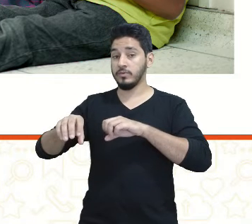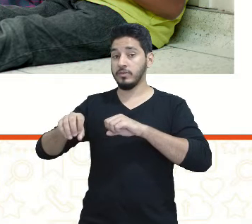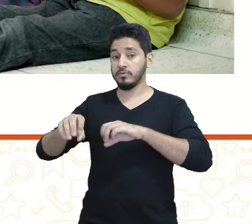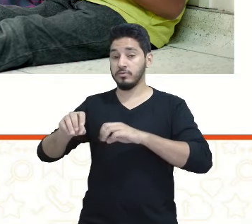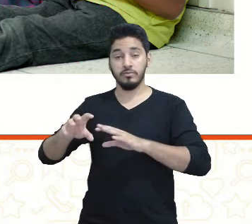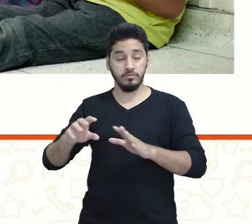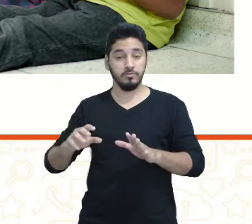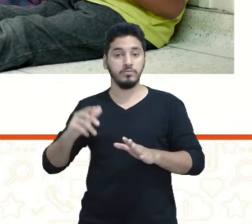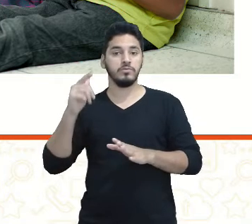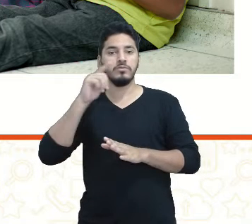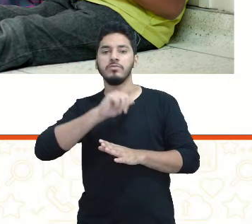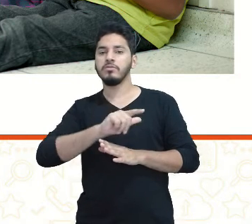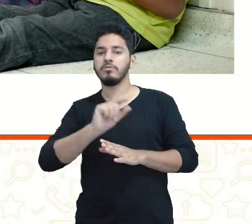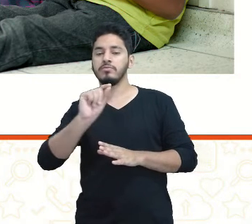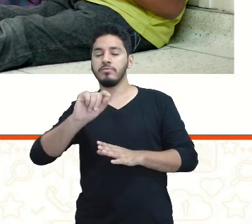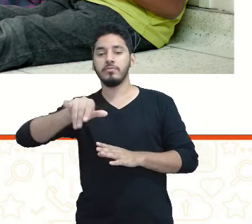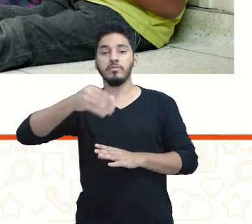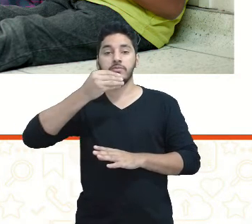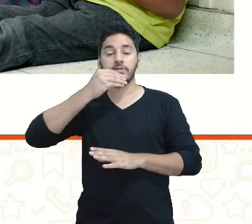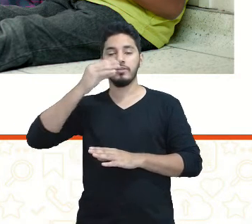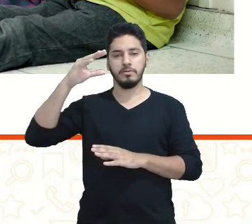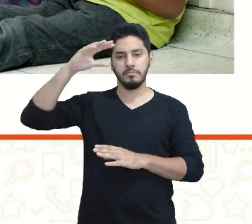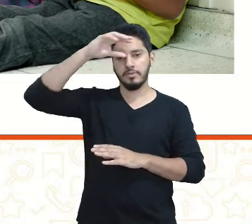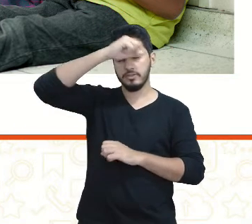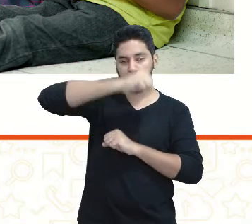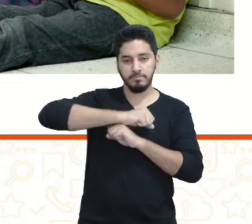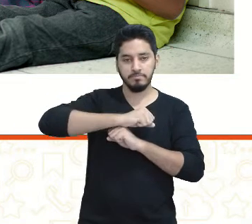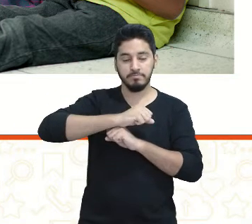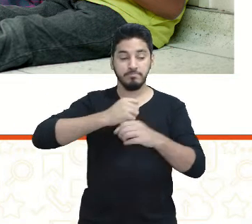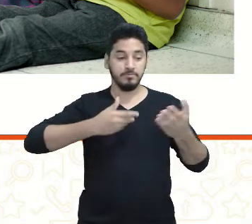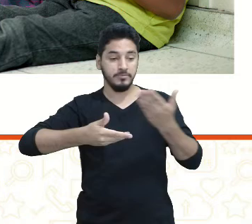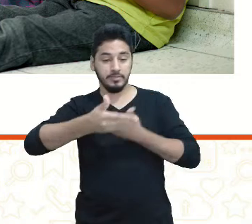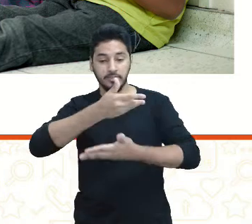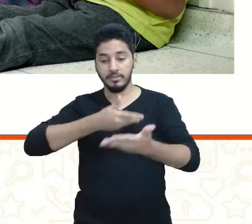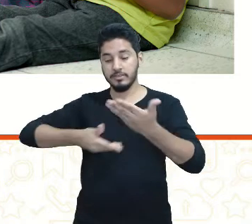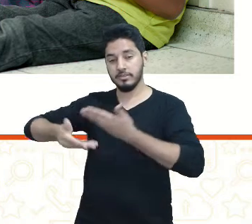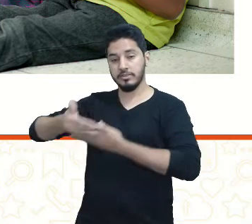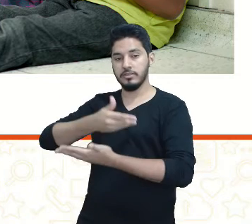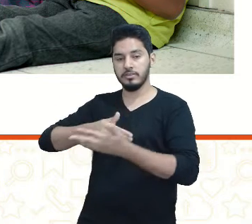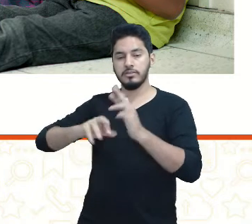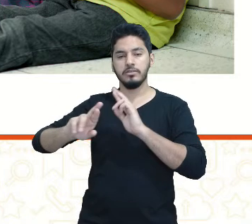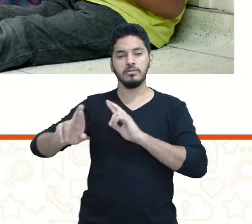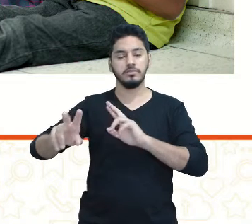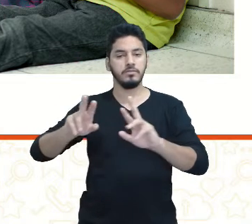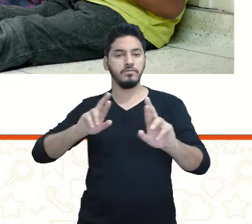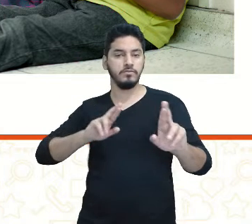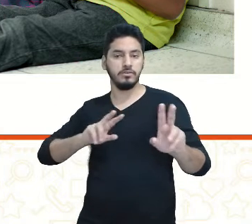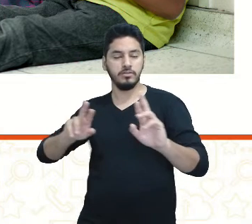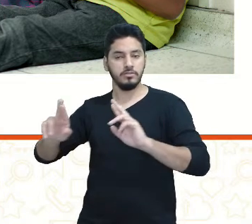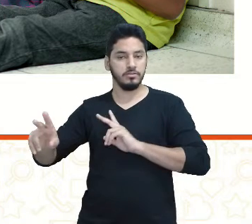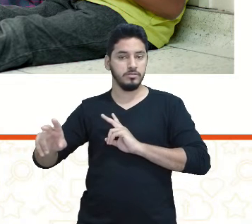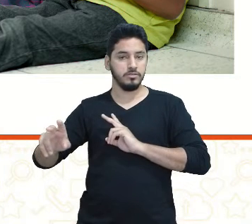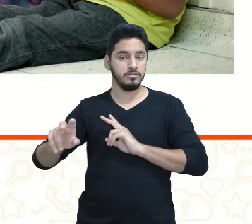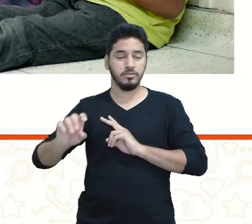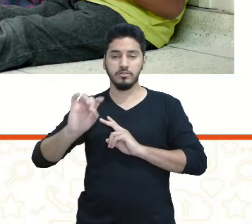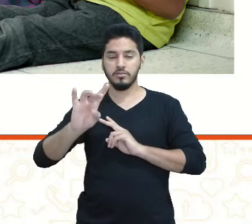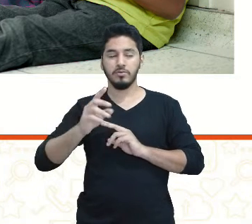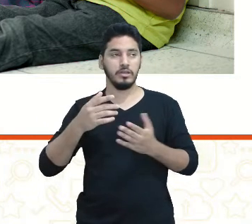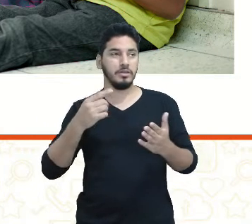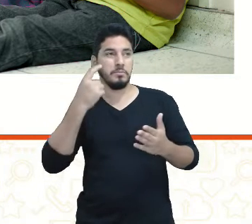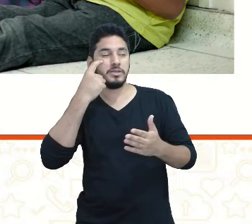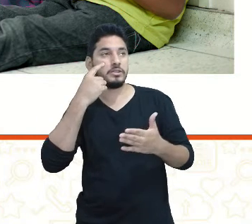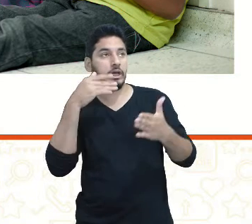ganham a oportunidade de aprender, interagir e as diferenças deixam de ser encaradas como